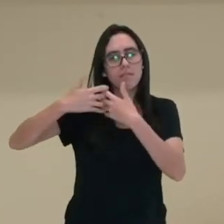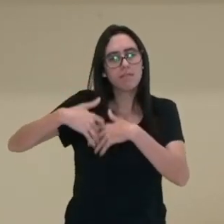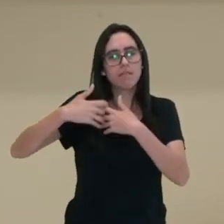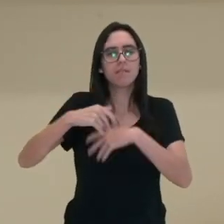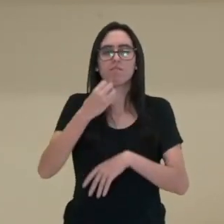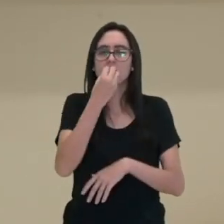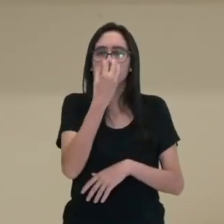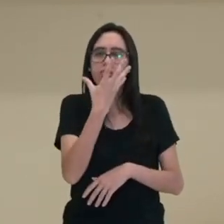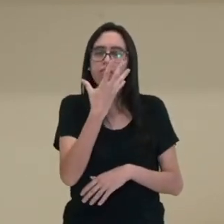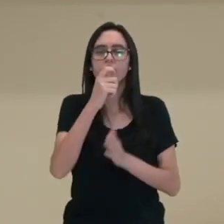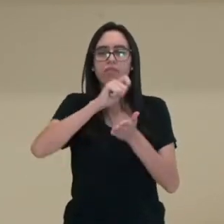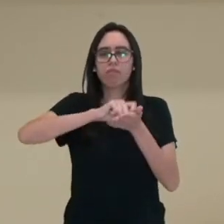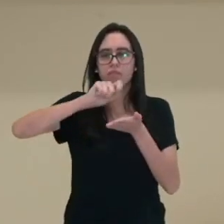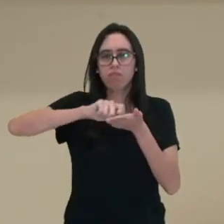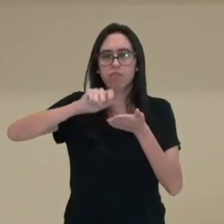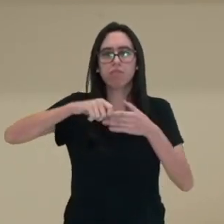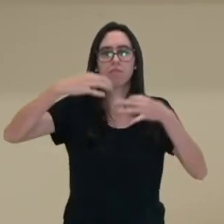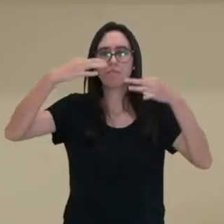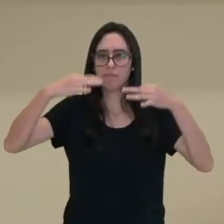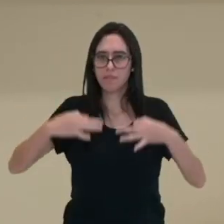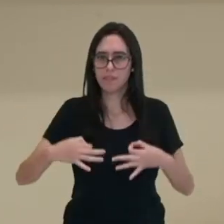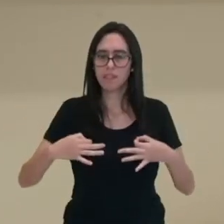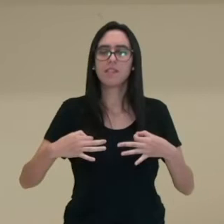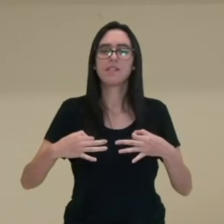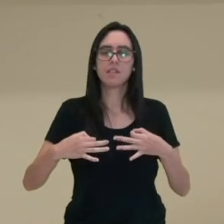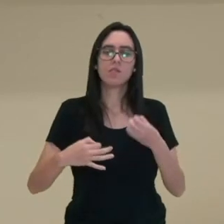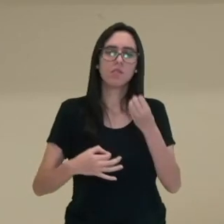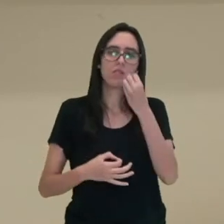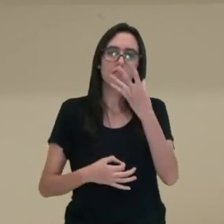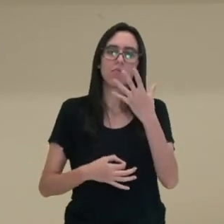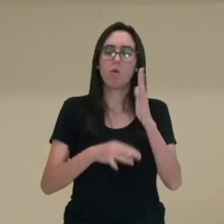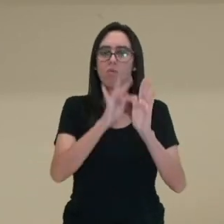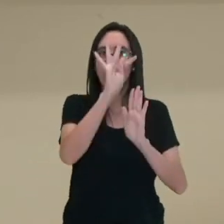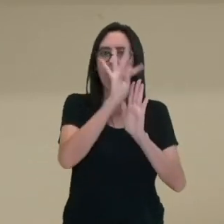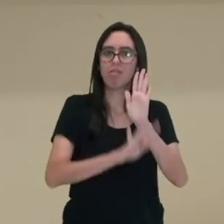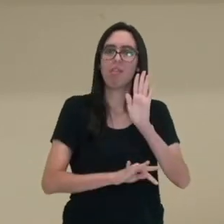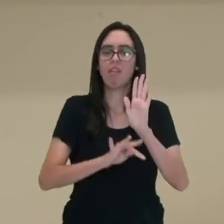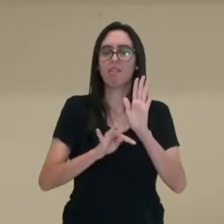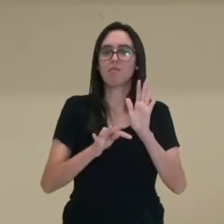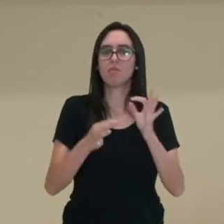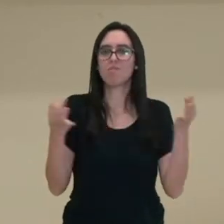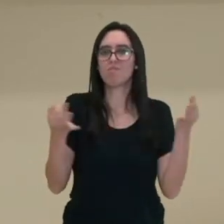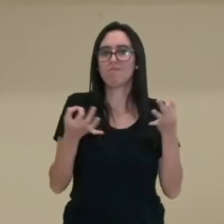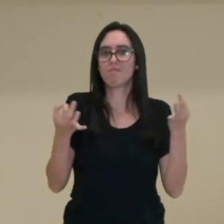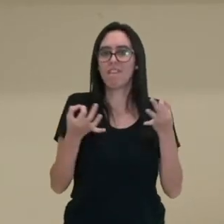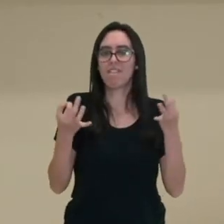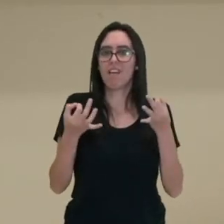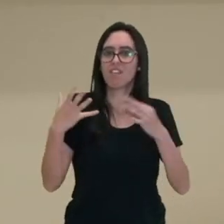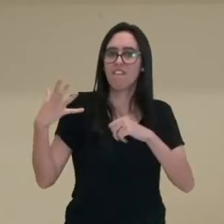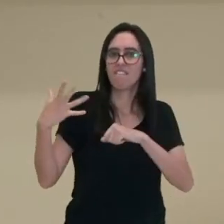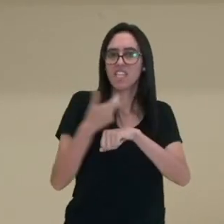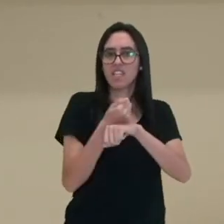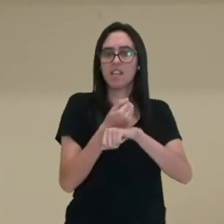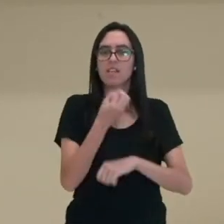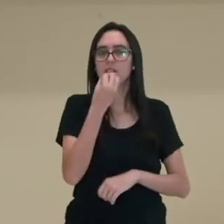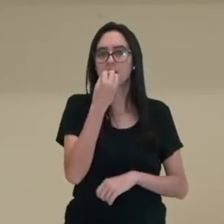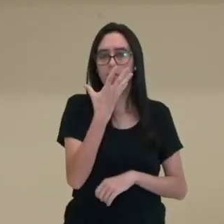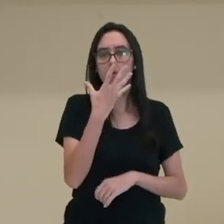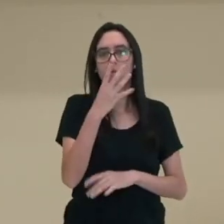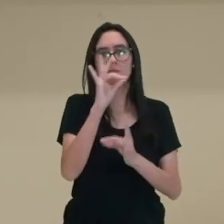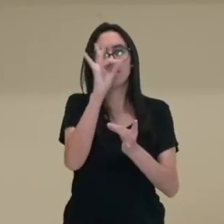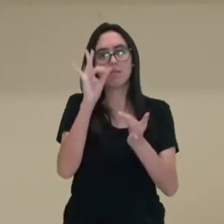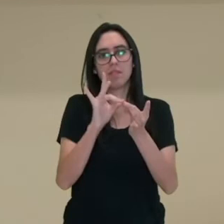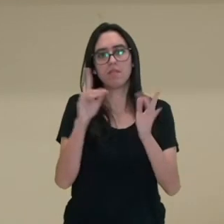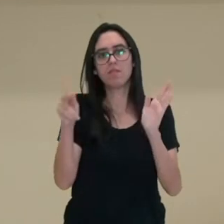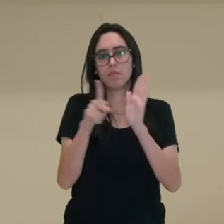de passar para uma versão definitiva aí e ter o texto de vocês produzido de forma eficiente, atendendo as especificidades